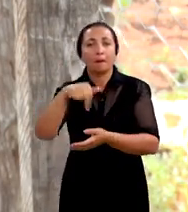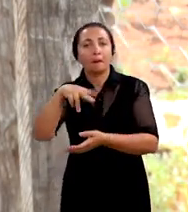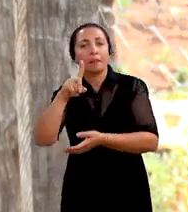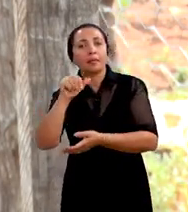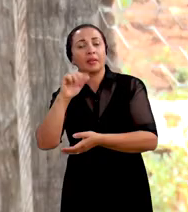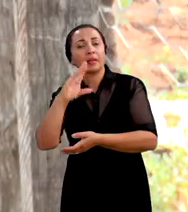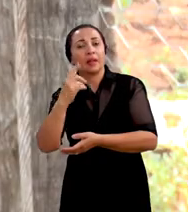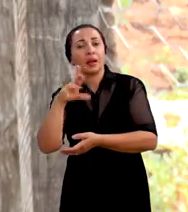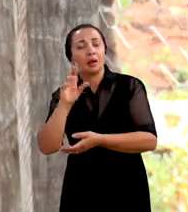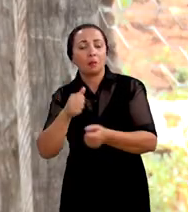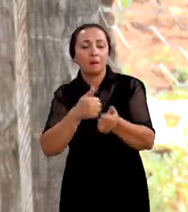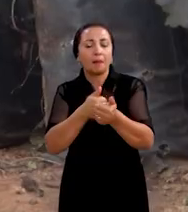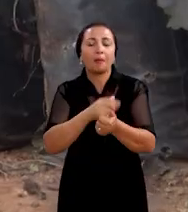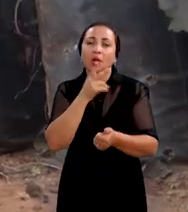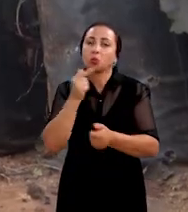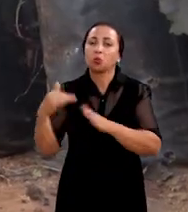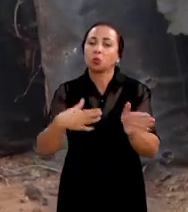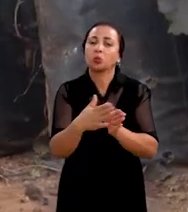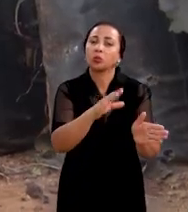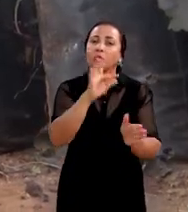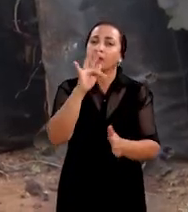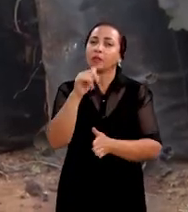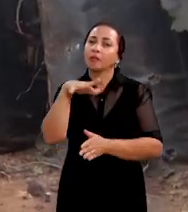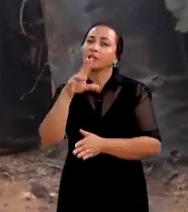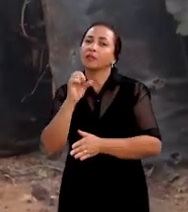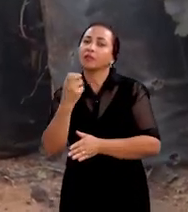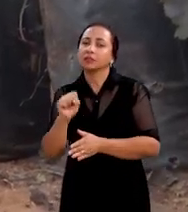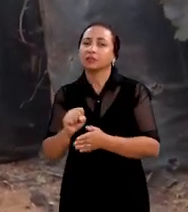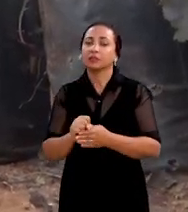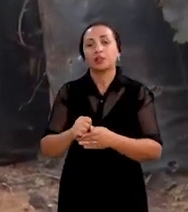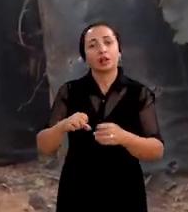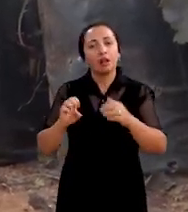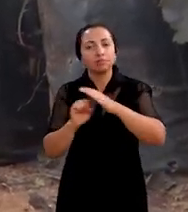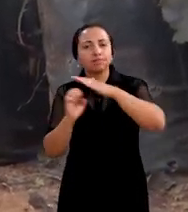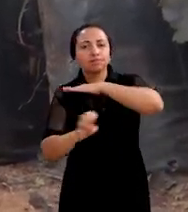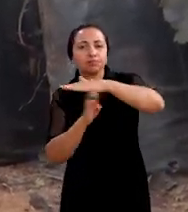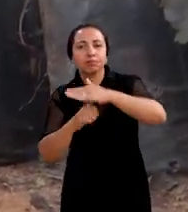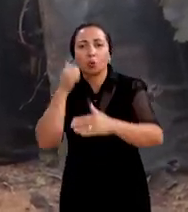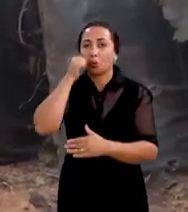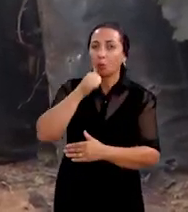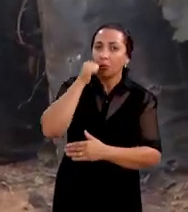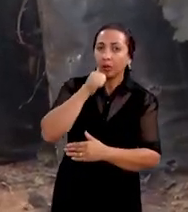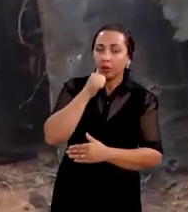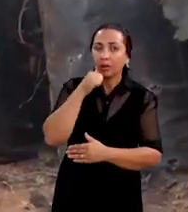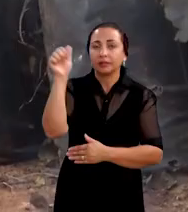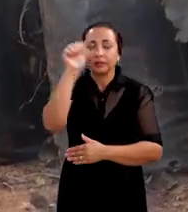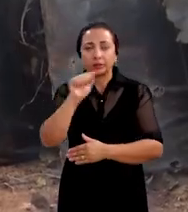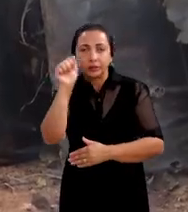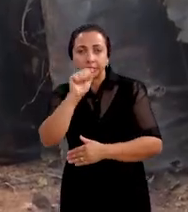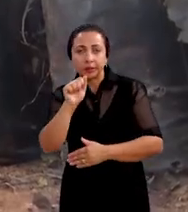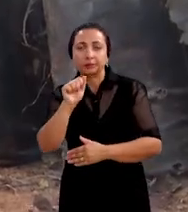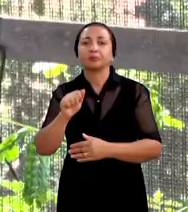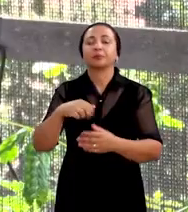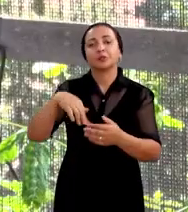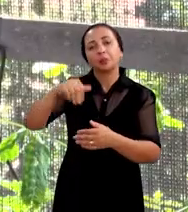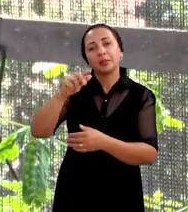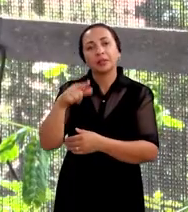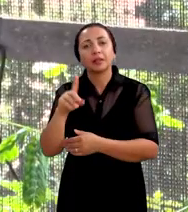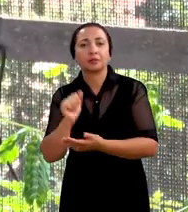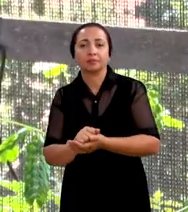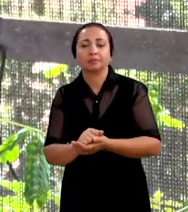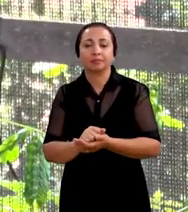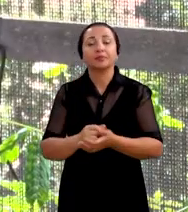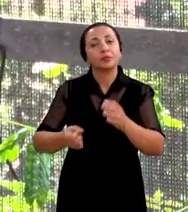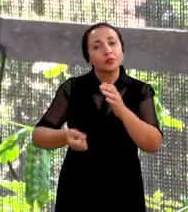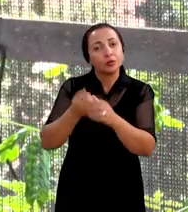município de Cândido de São Francisco. A Associação Empreendedoras de Mulheres do Mandacaru. Vem